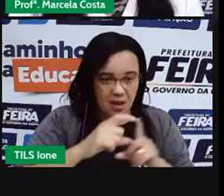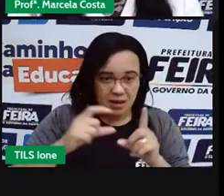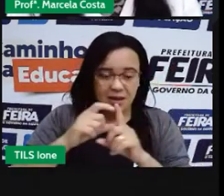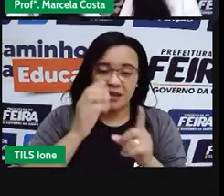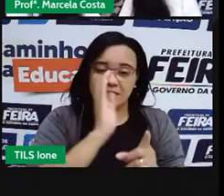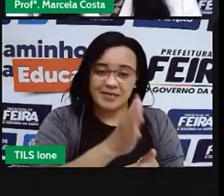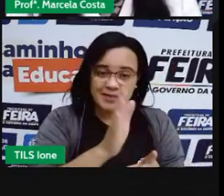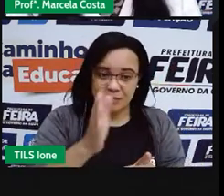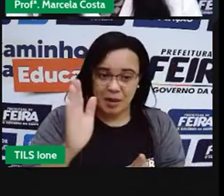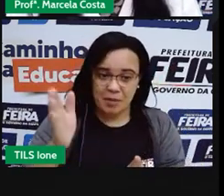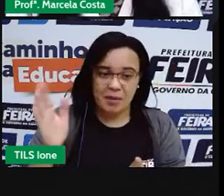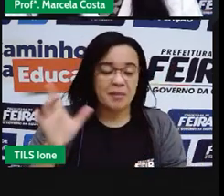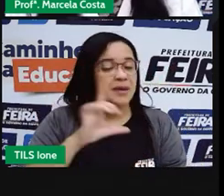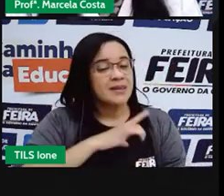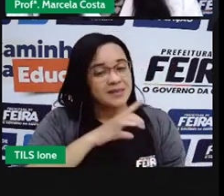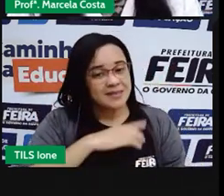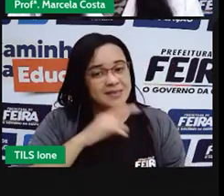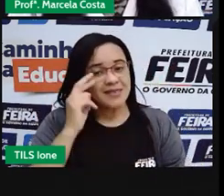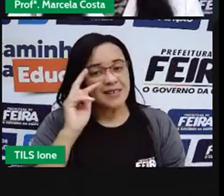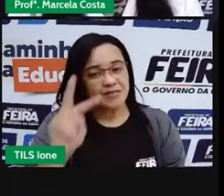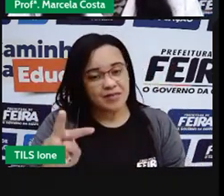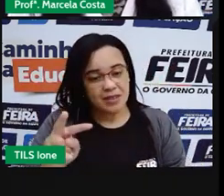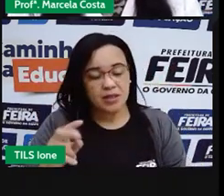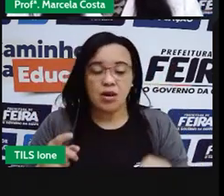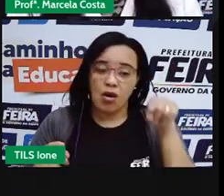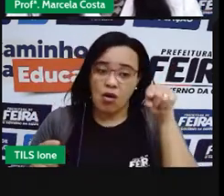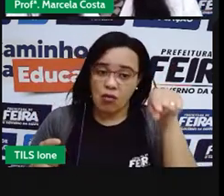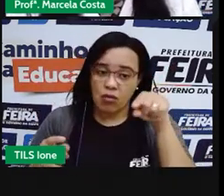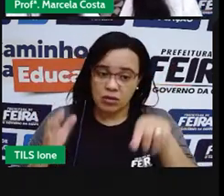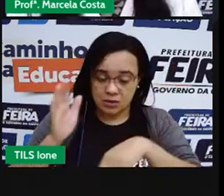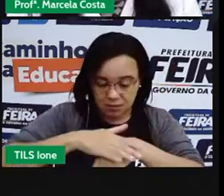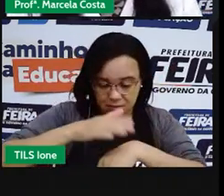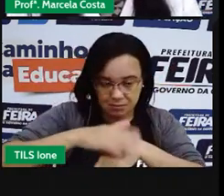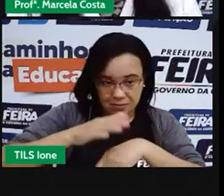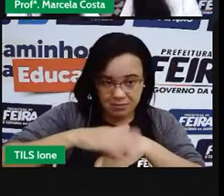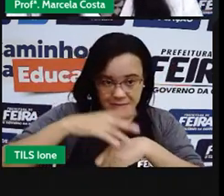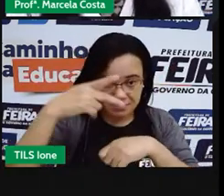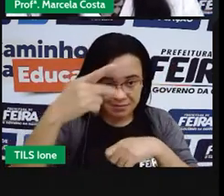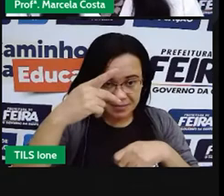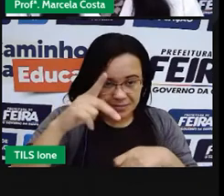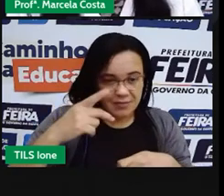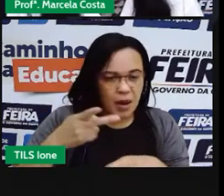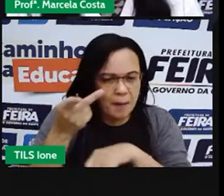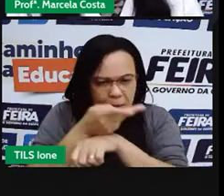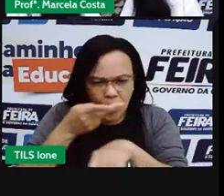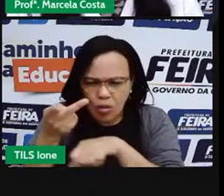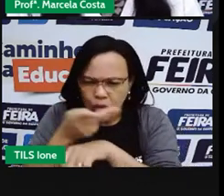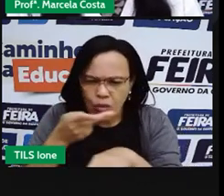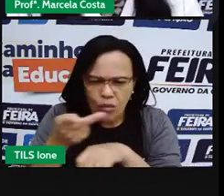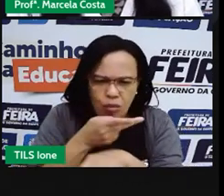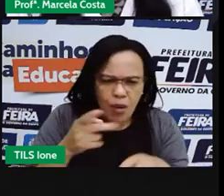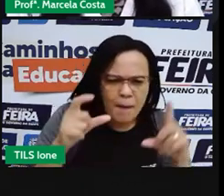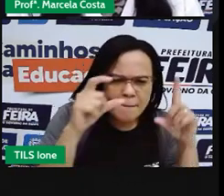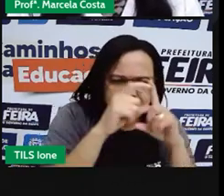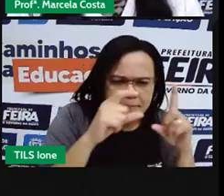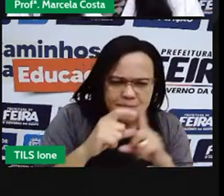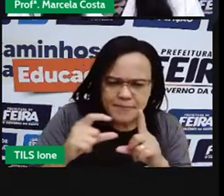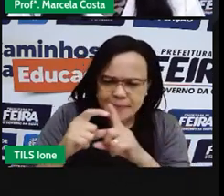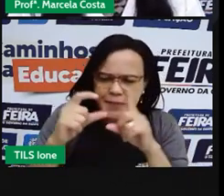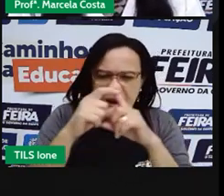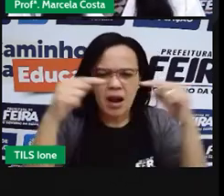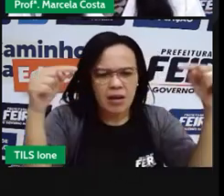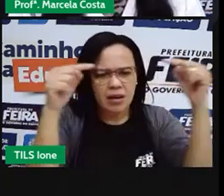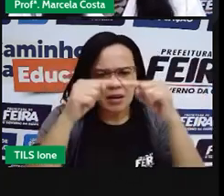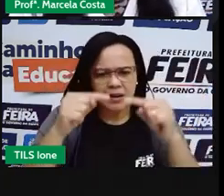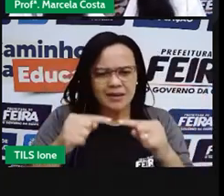está vendo aqui. Então, você vai tentar encontrar aqui, essas palavras. Primeiro,